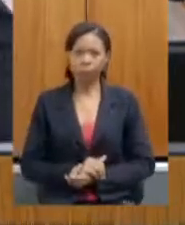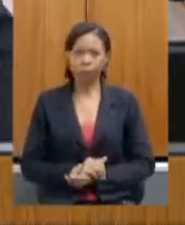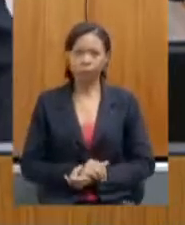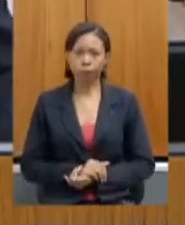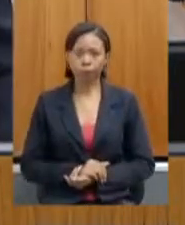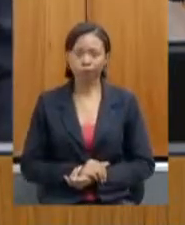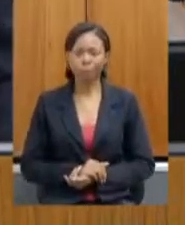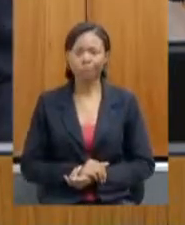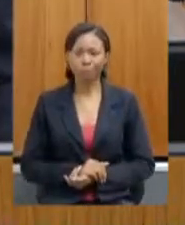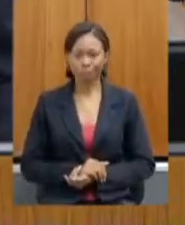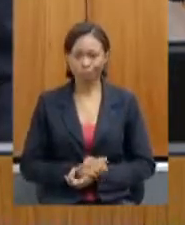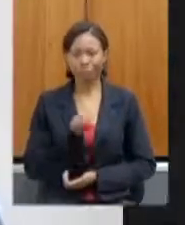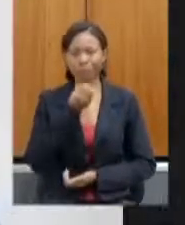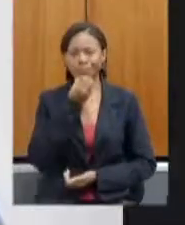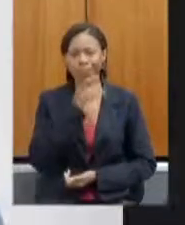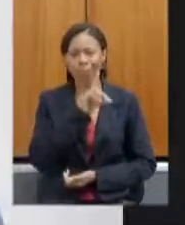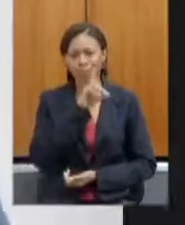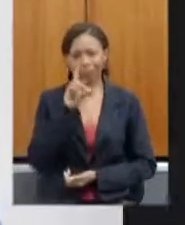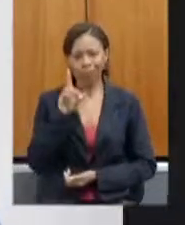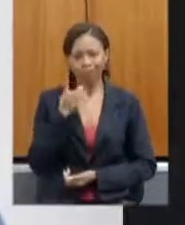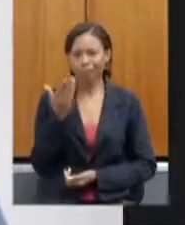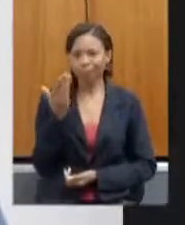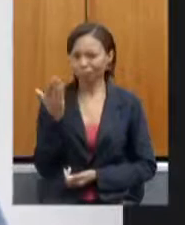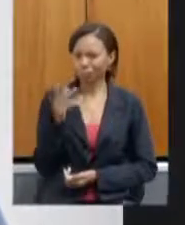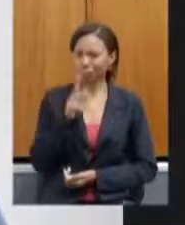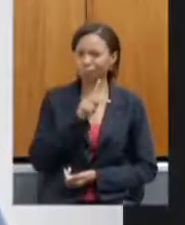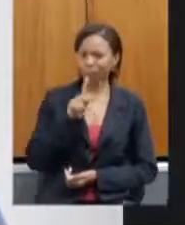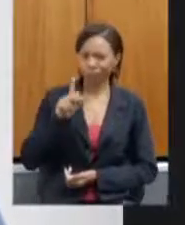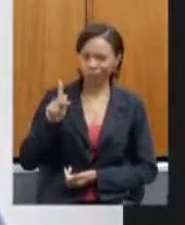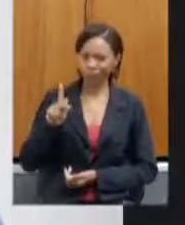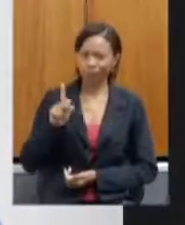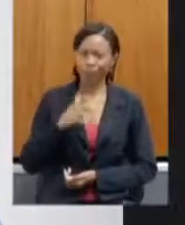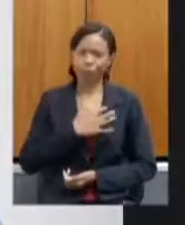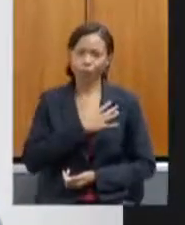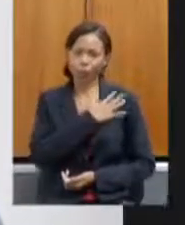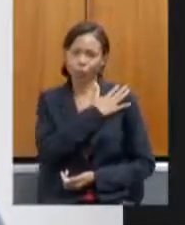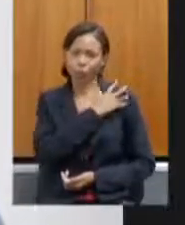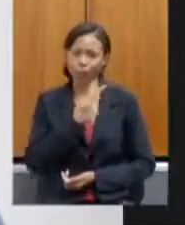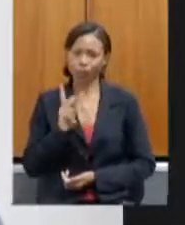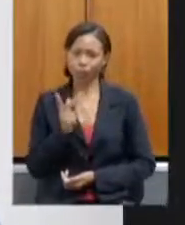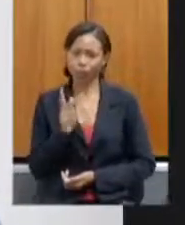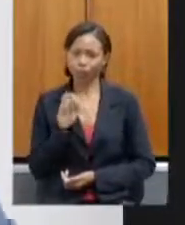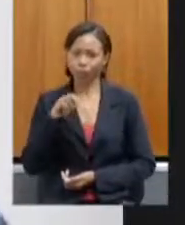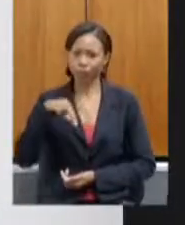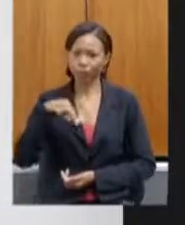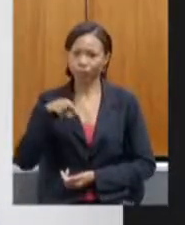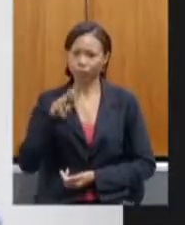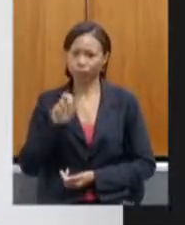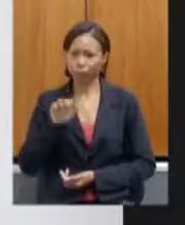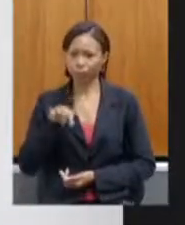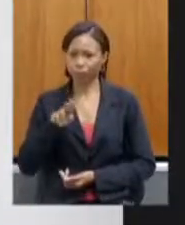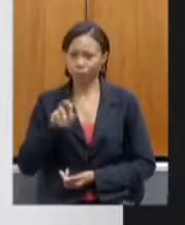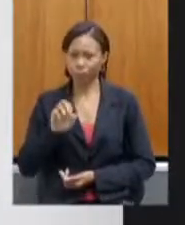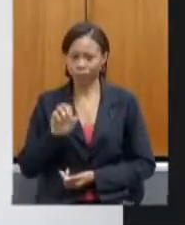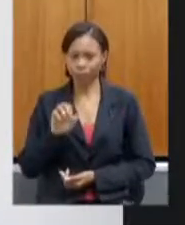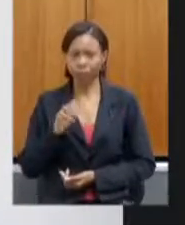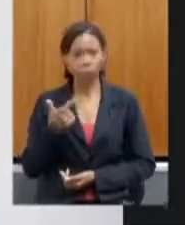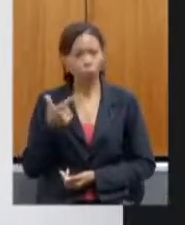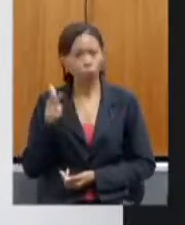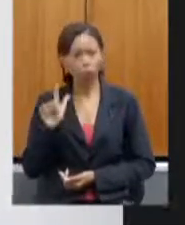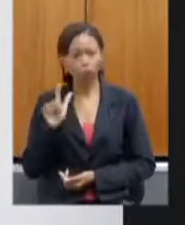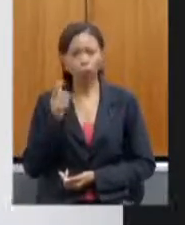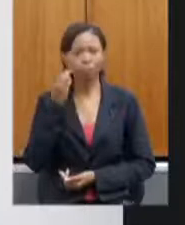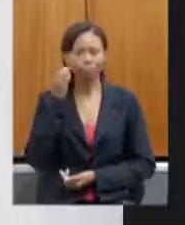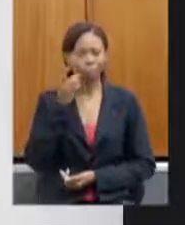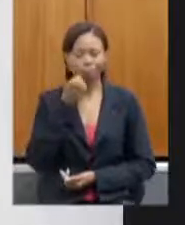Bom dia, presidente, coronel Henrique, bom dia, demais deputados, deputadas,